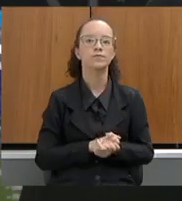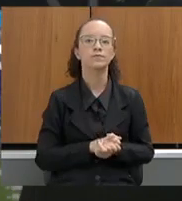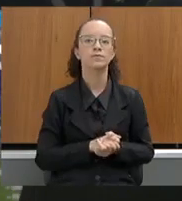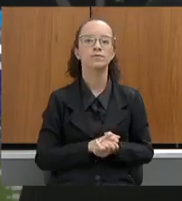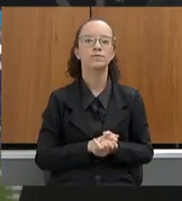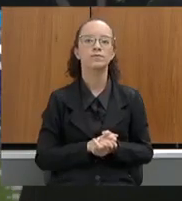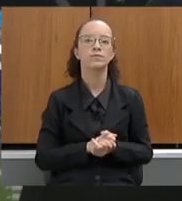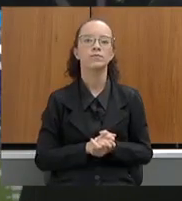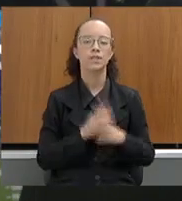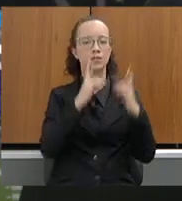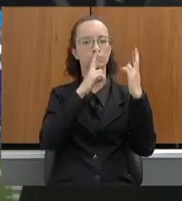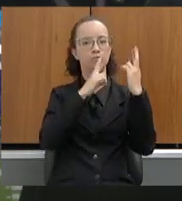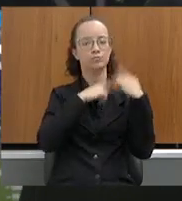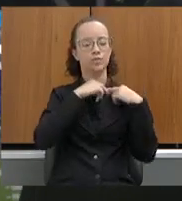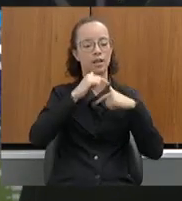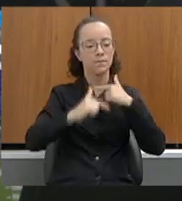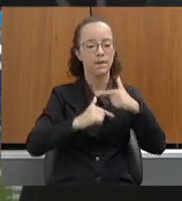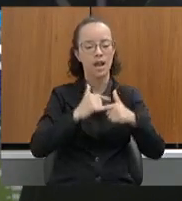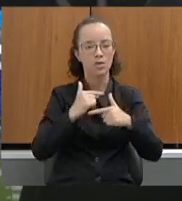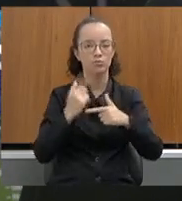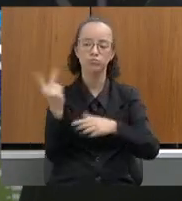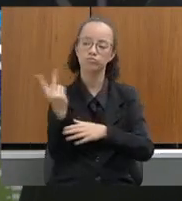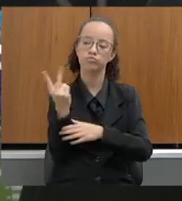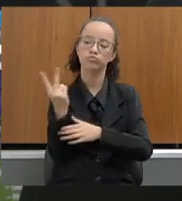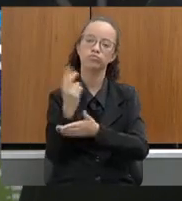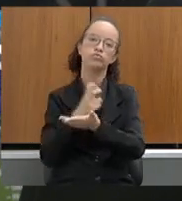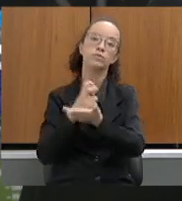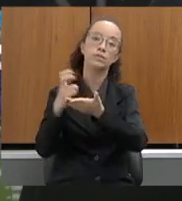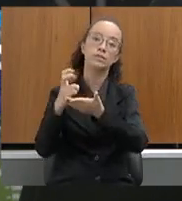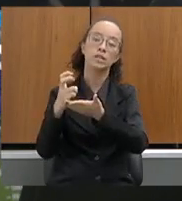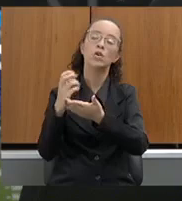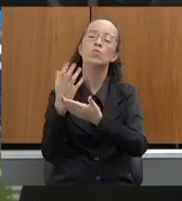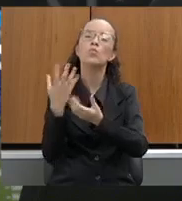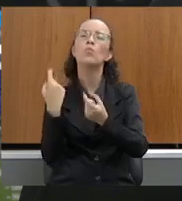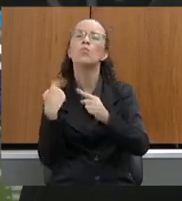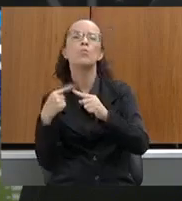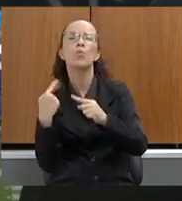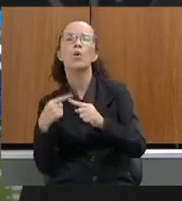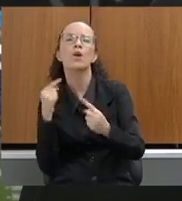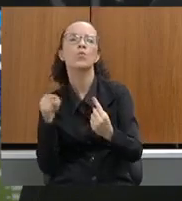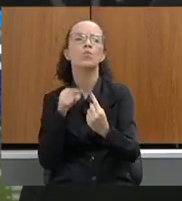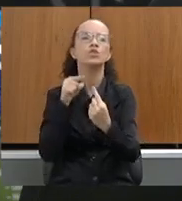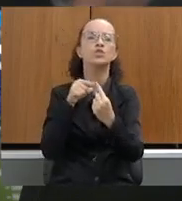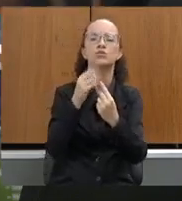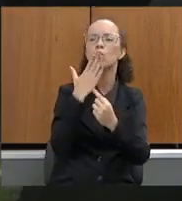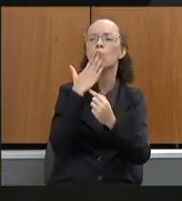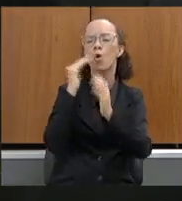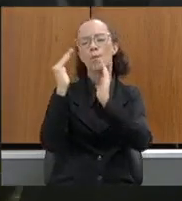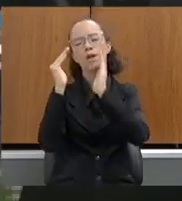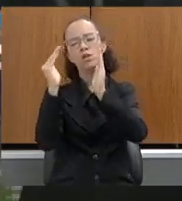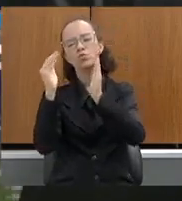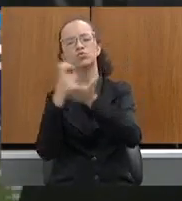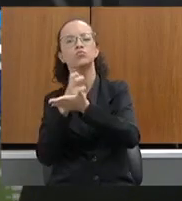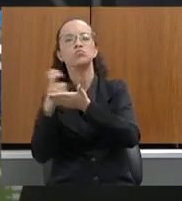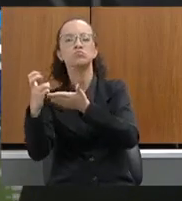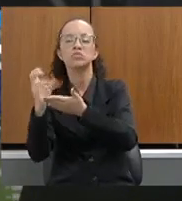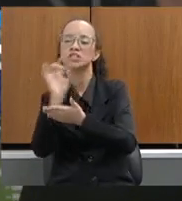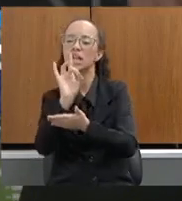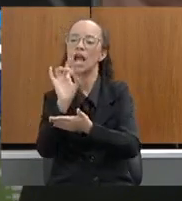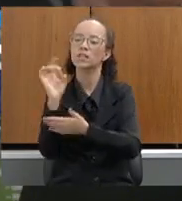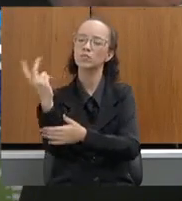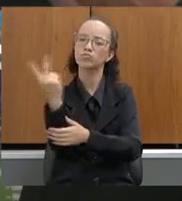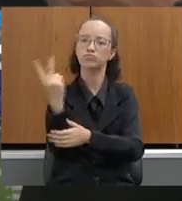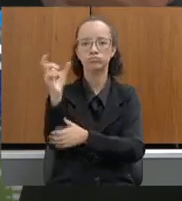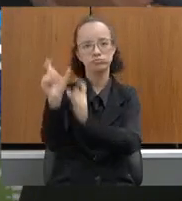dos cargos efetivos, se foram afastados do cargo em comissão, qual o período de afastamento de cada um deles,